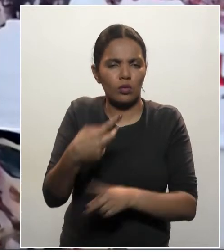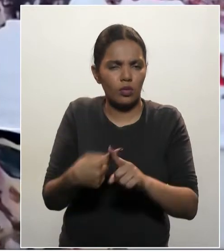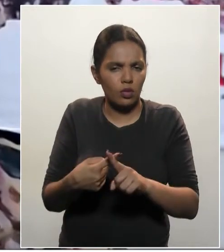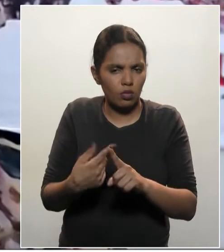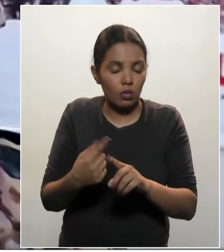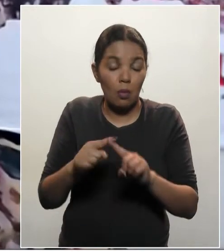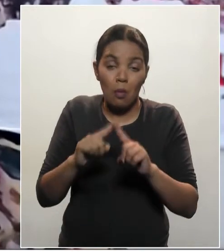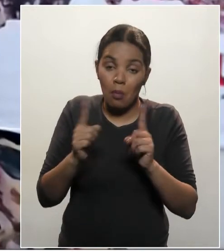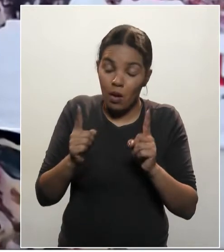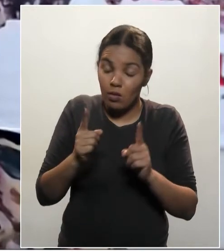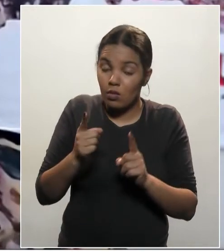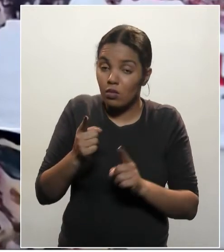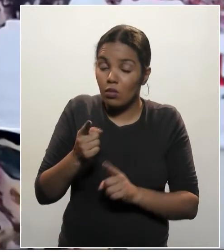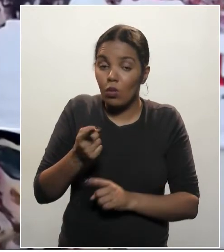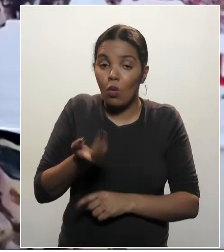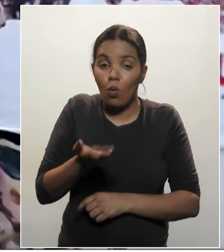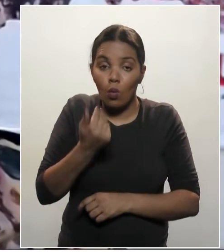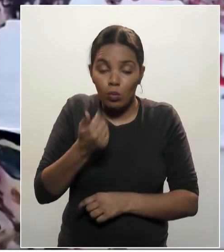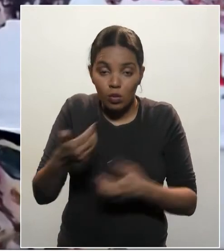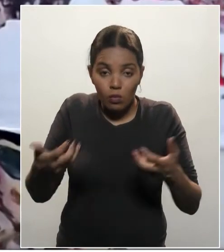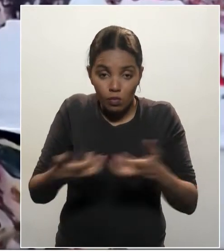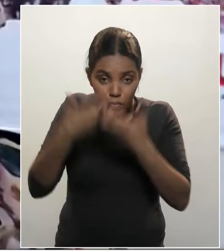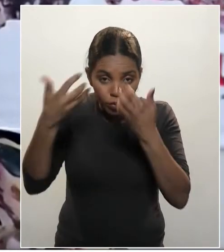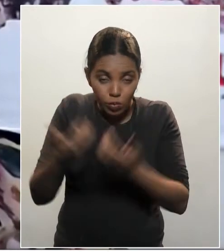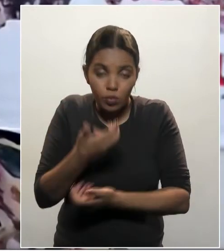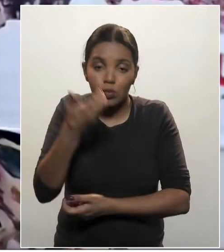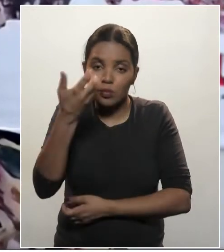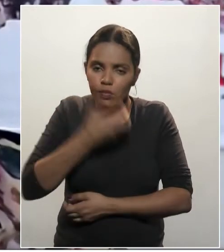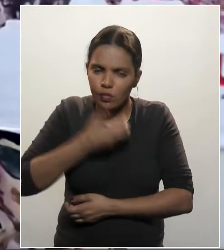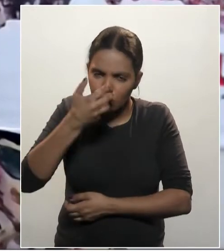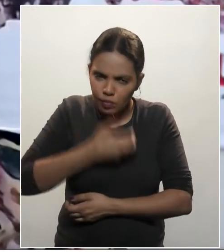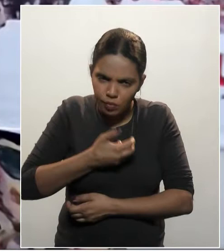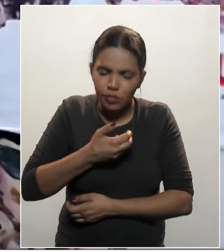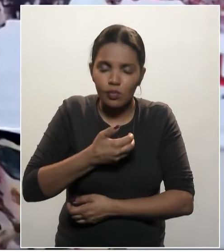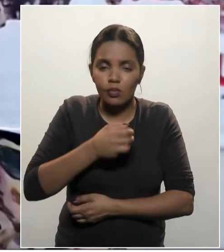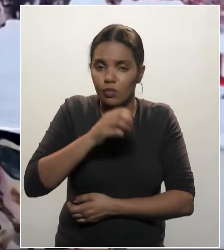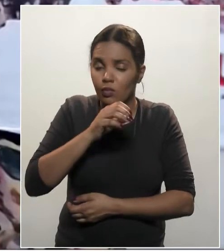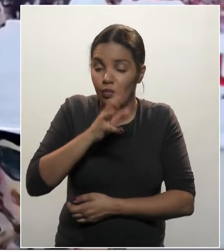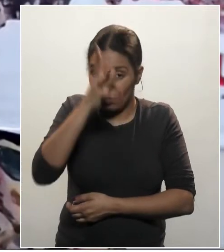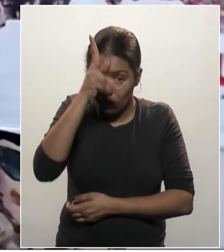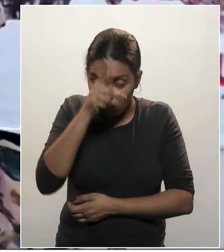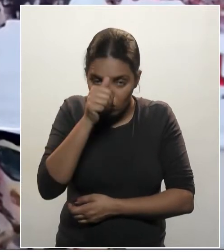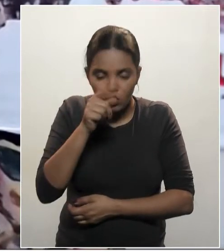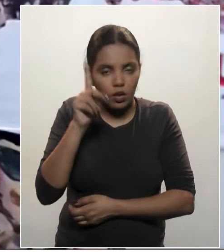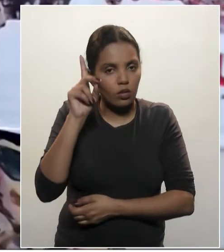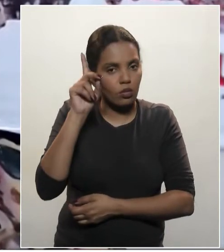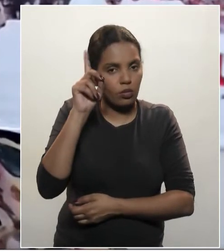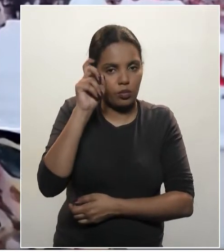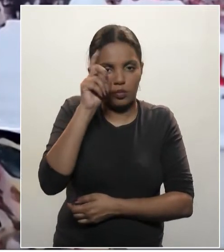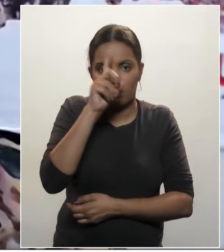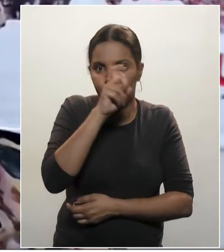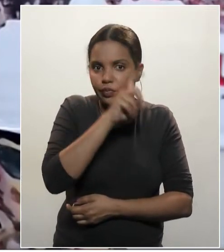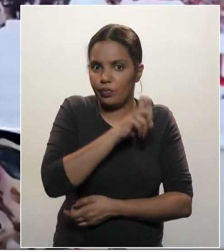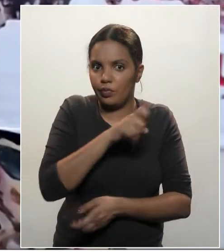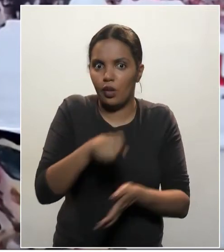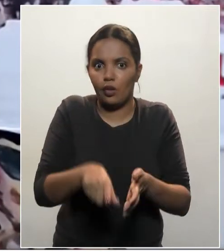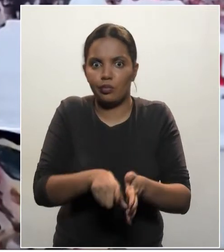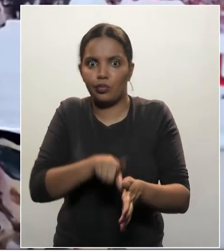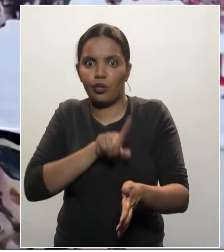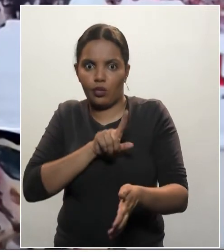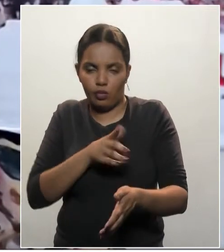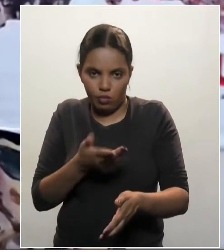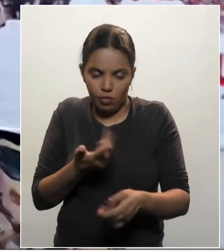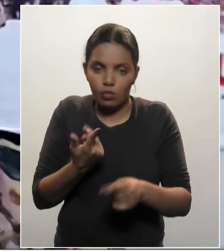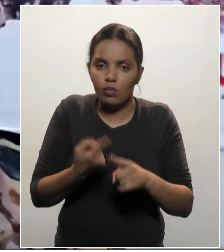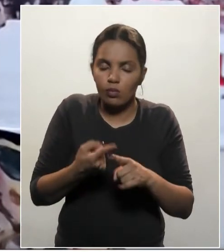agricultura familiar, principalmente quem trabalha com os produtos hoste, fruta e grangeiros, é difícil, senhor Presidente. Vamos olhar aqui a